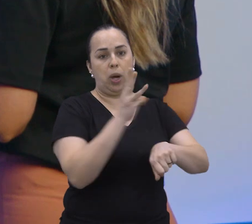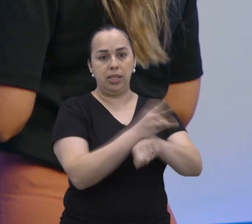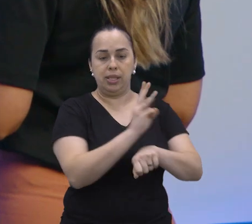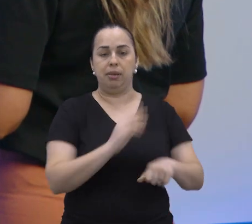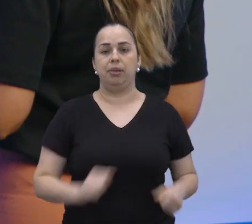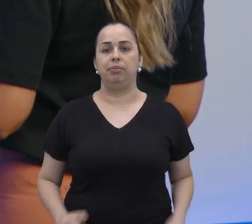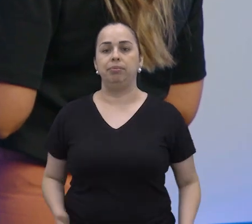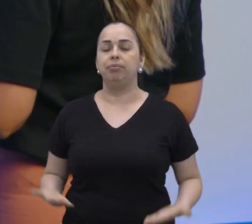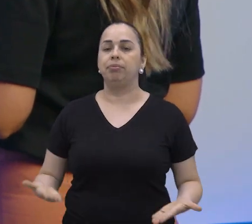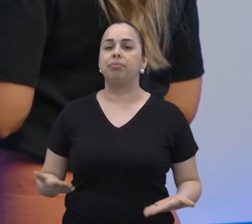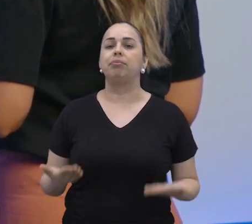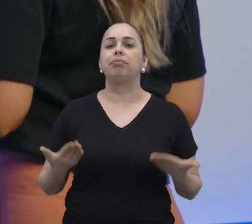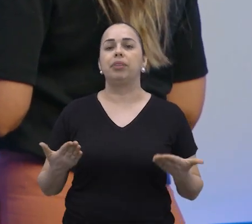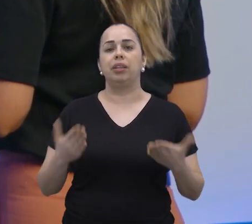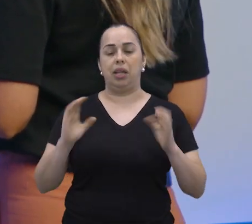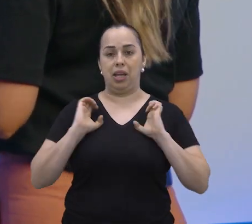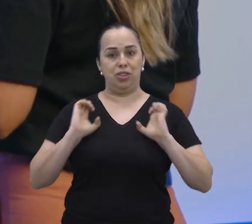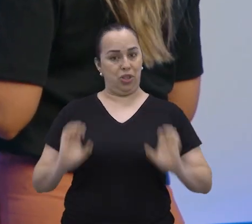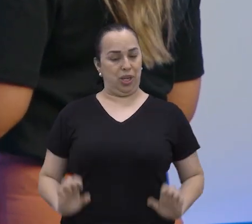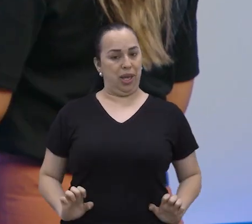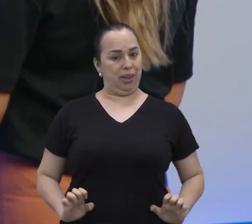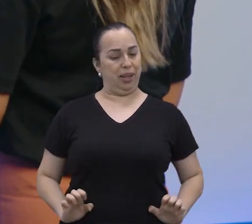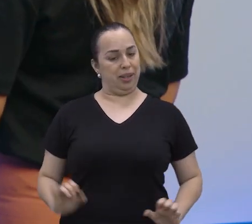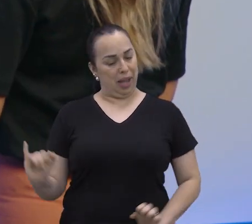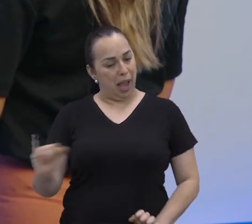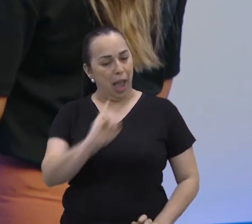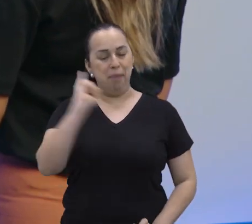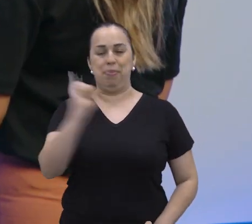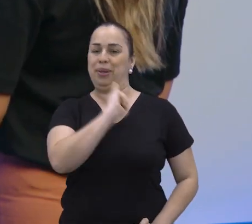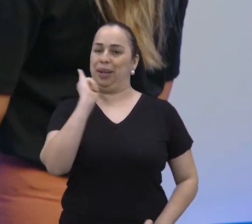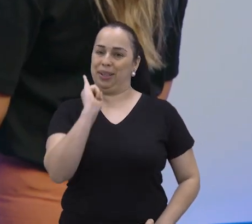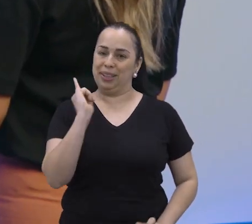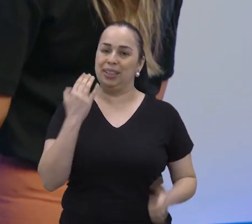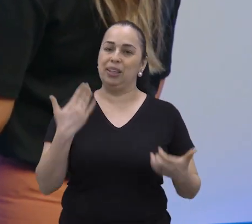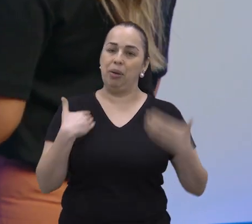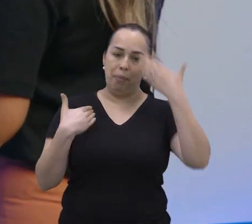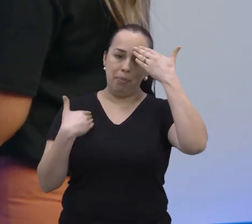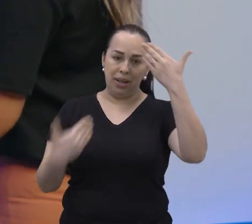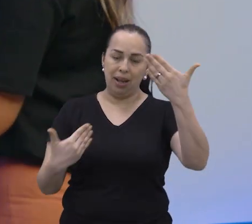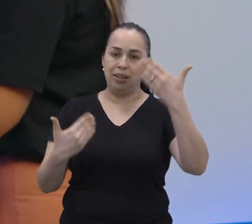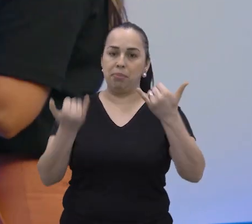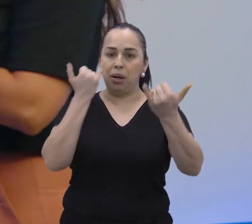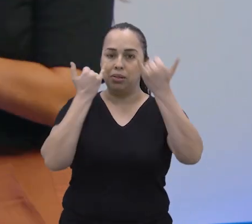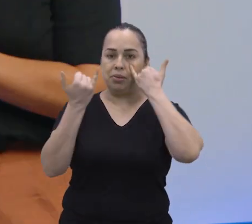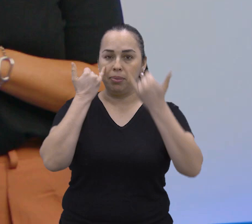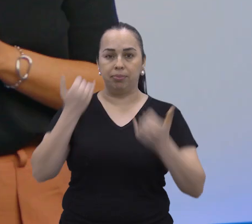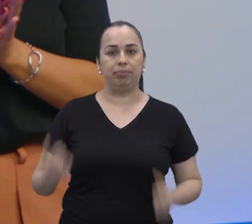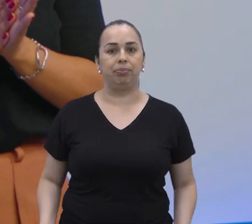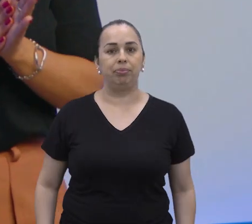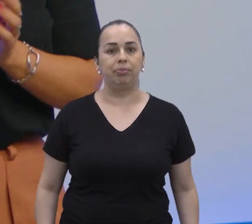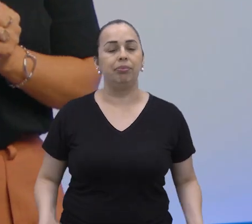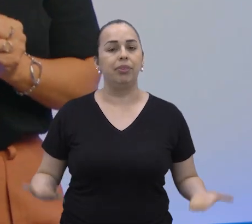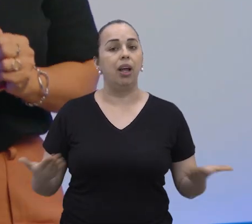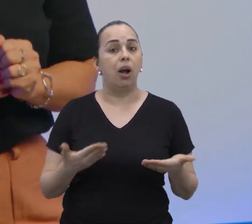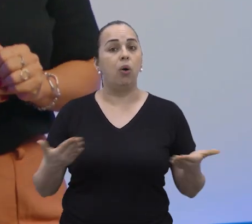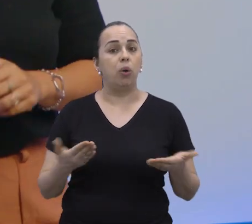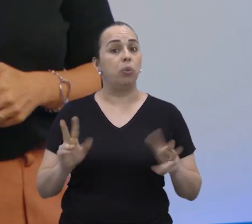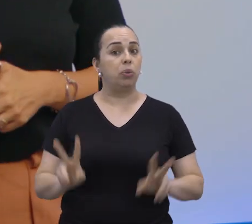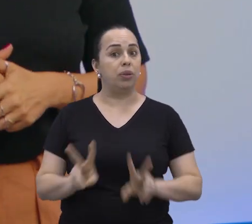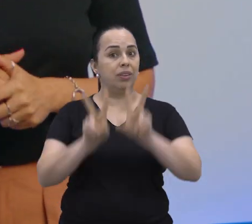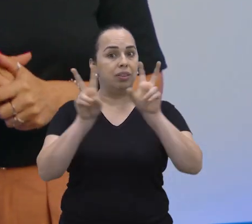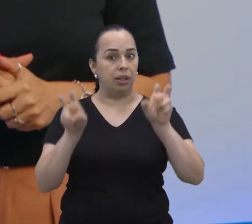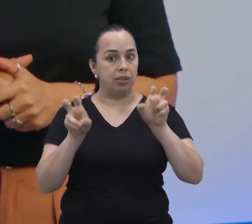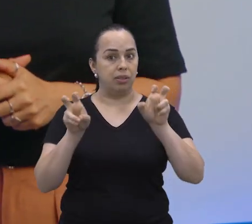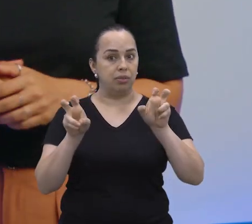com você no estúdio. É isso, Fer, etiqueta digital, né, super importante nos dias de hoje. Muito obrigada, viu, pelas informações. A gente fala